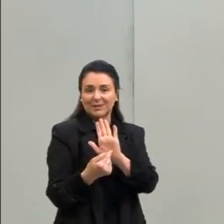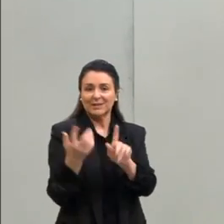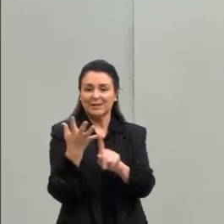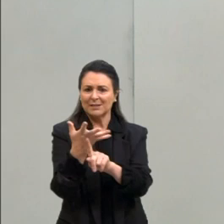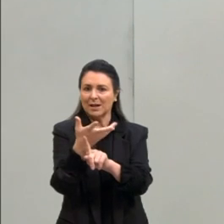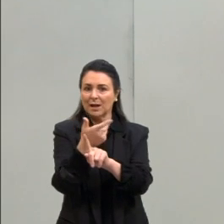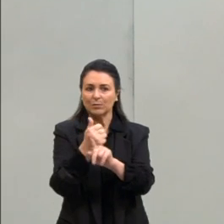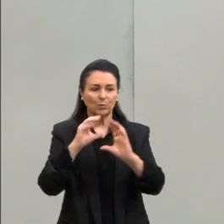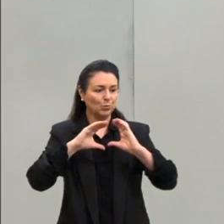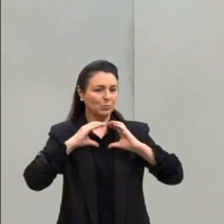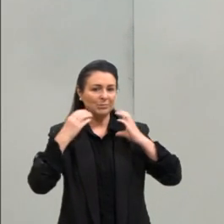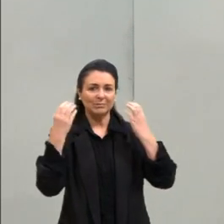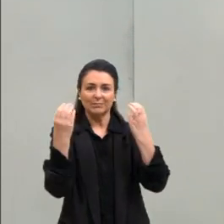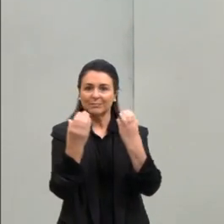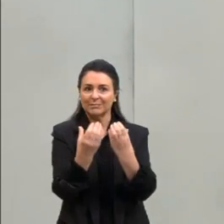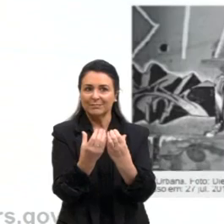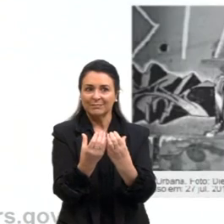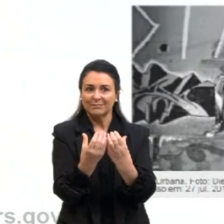da comunidade.